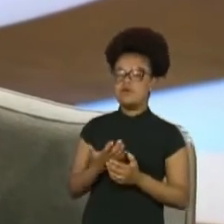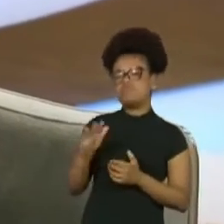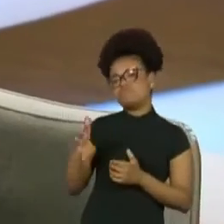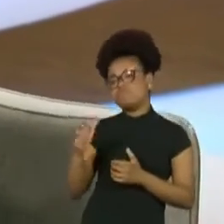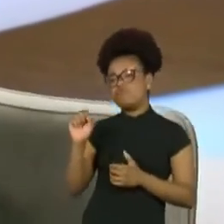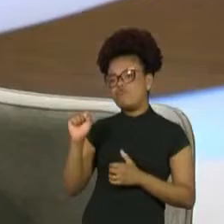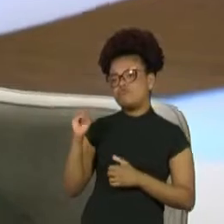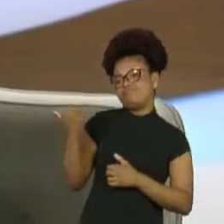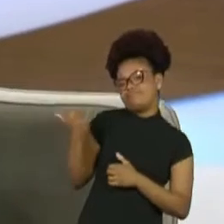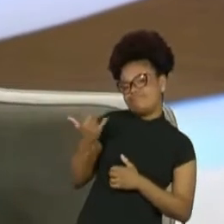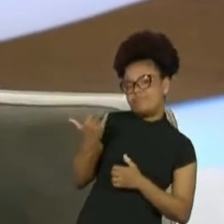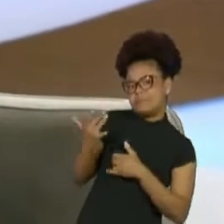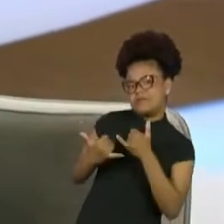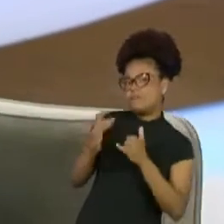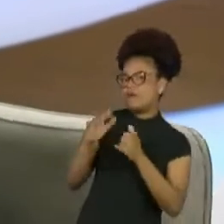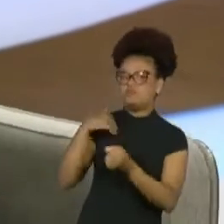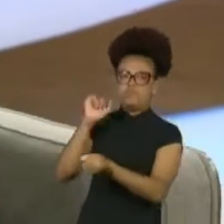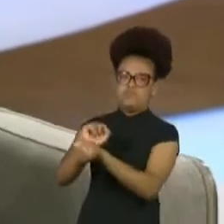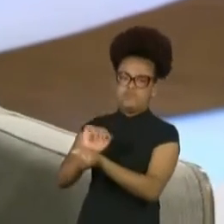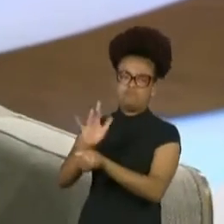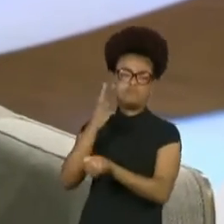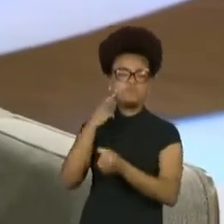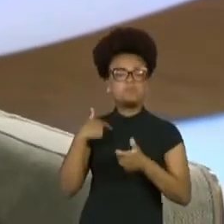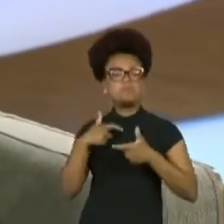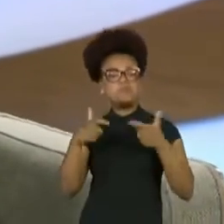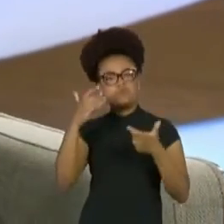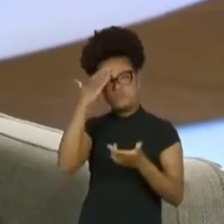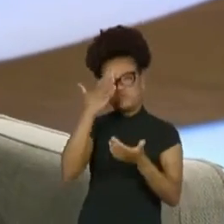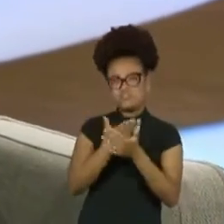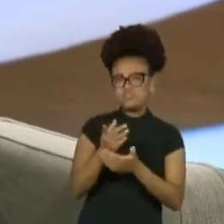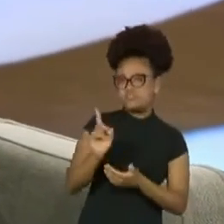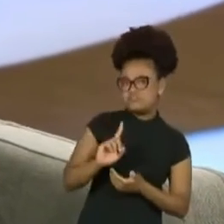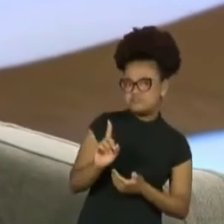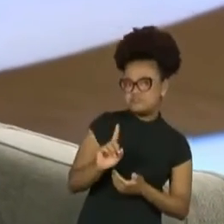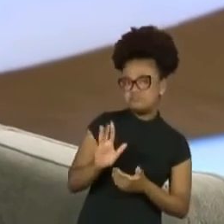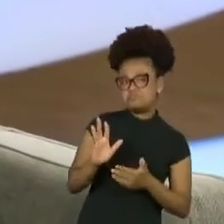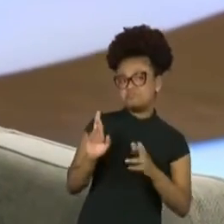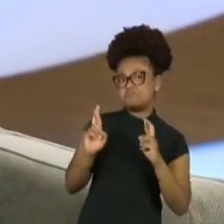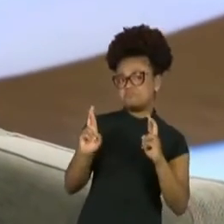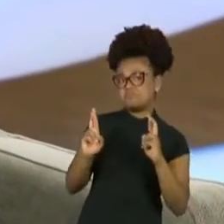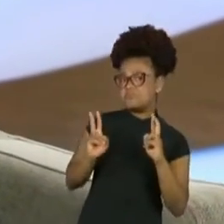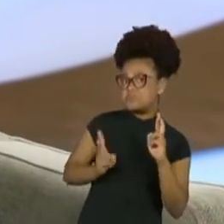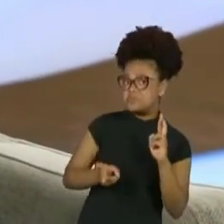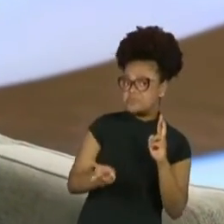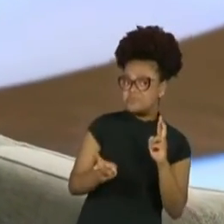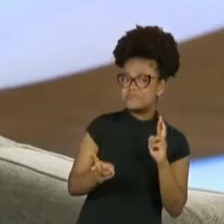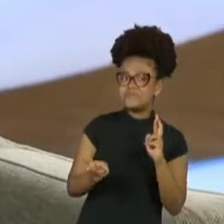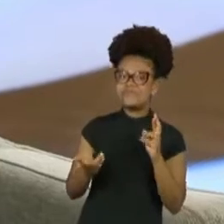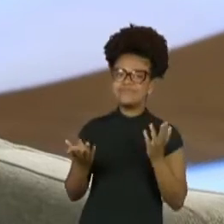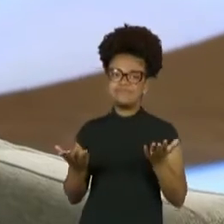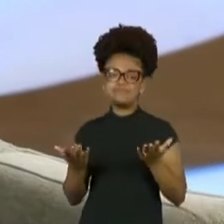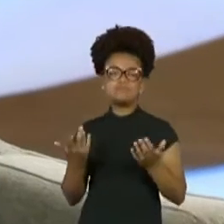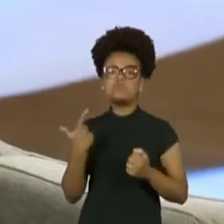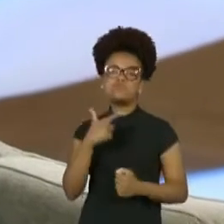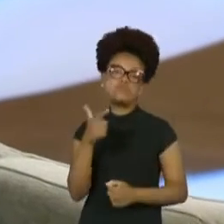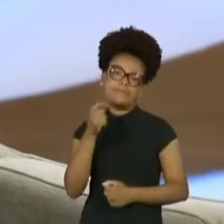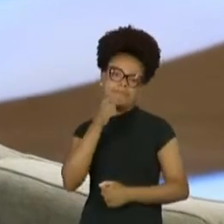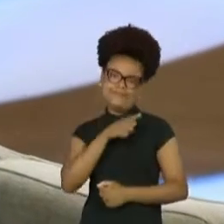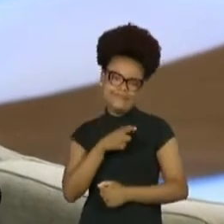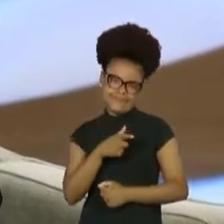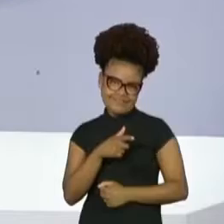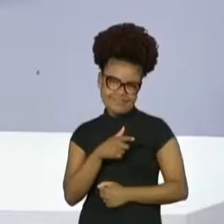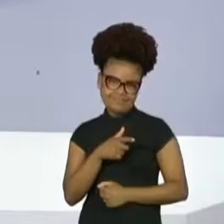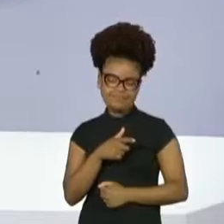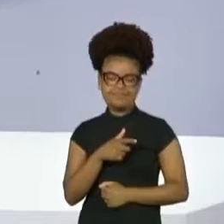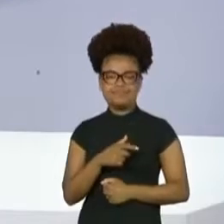conheço. Não vai, né? Espero que não, a gente espera que Não, não vai ter graça nenhuma. Eu acho que